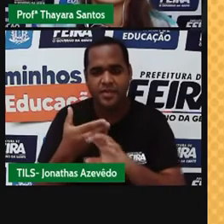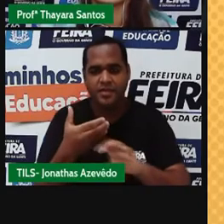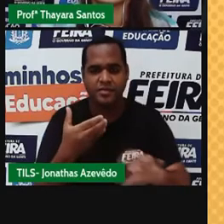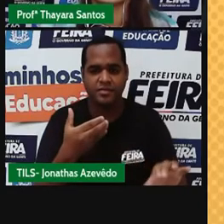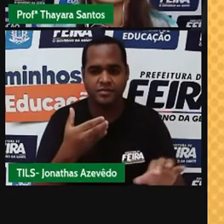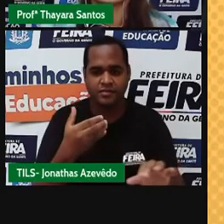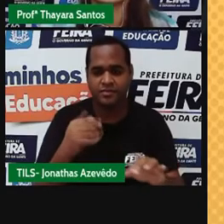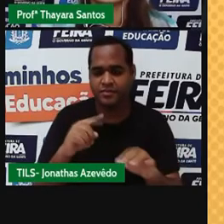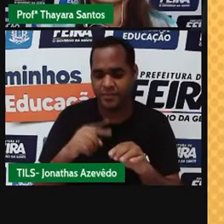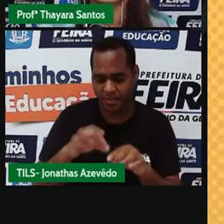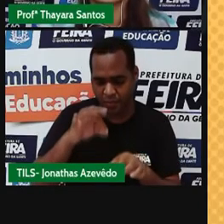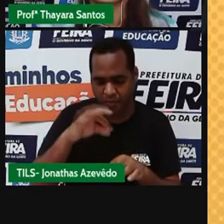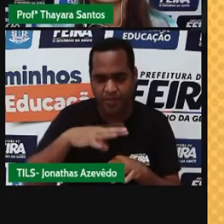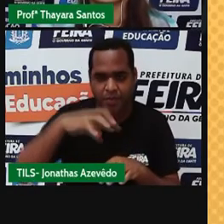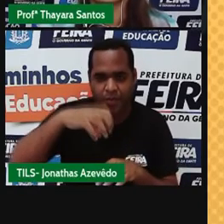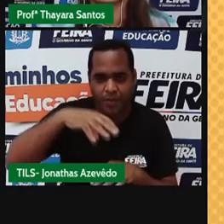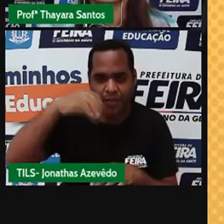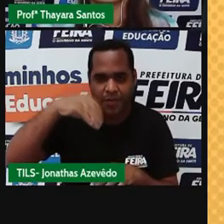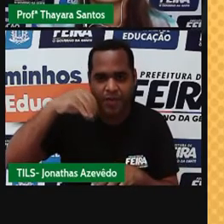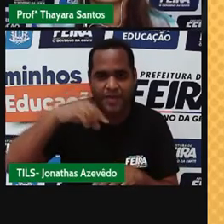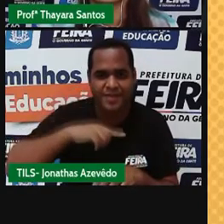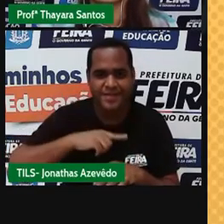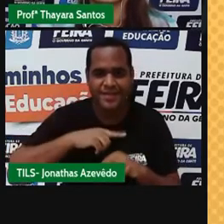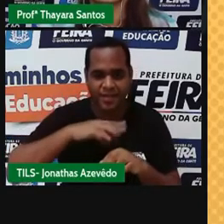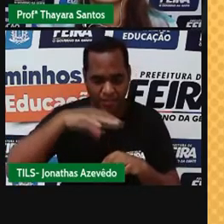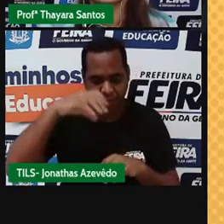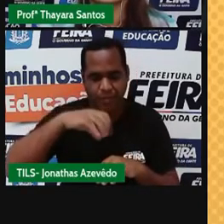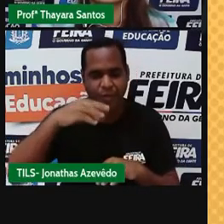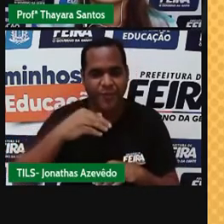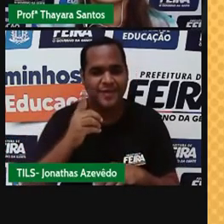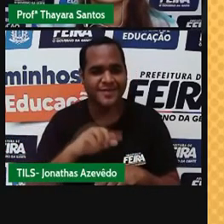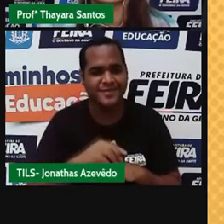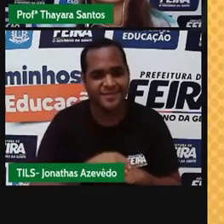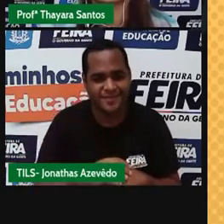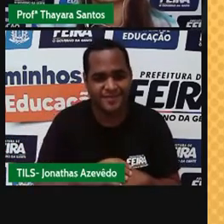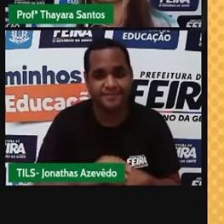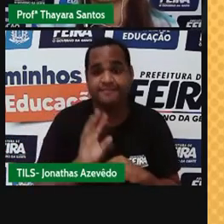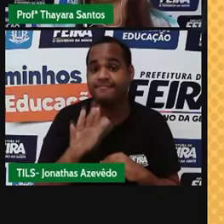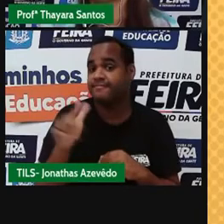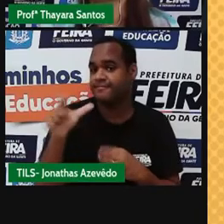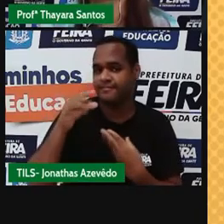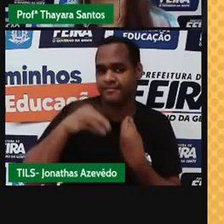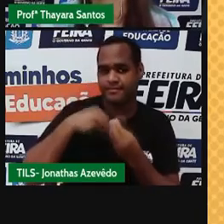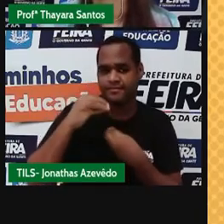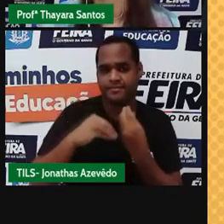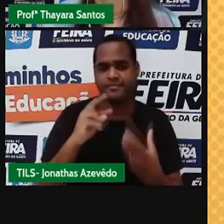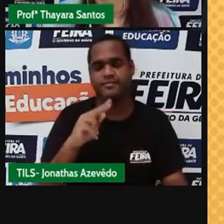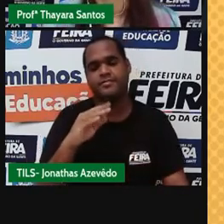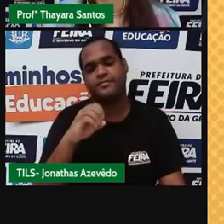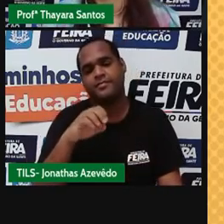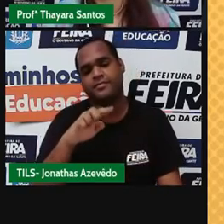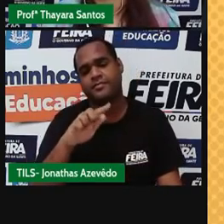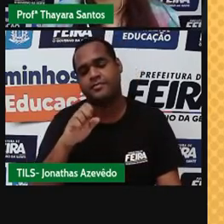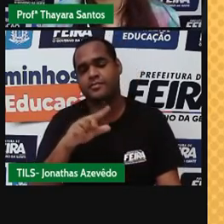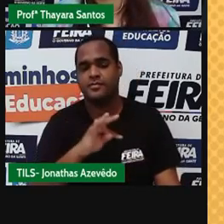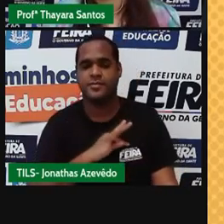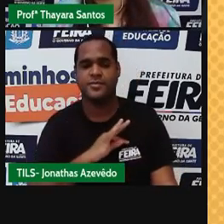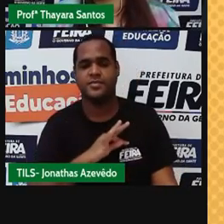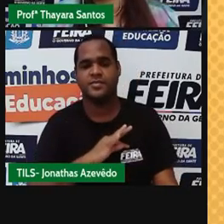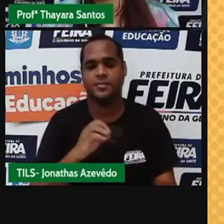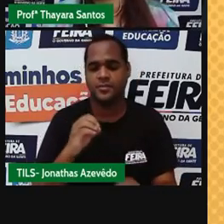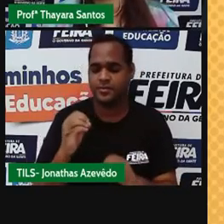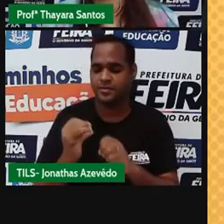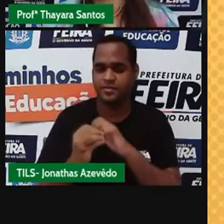atraída pelo imã. E as misturas homogêneas também podem ser separadas, através da técnica de evaporação,